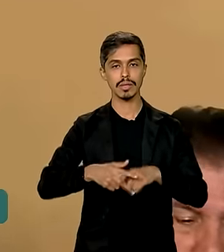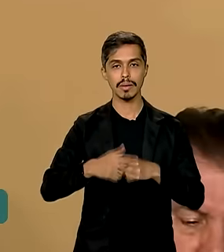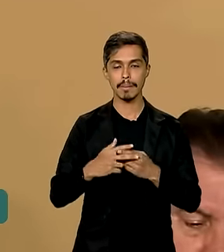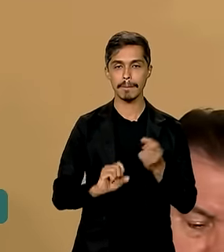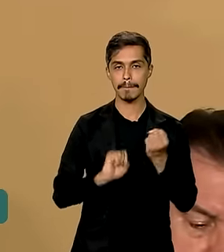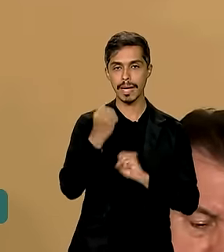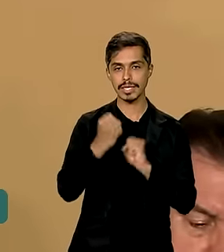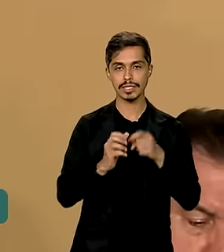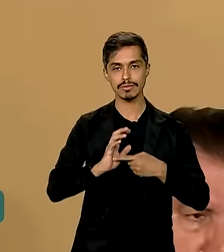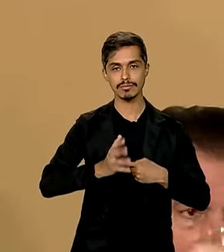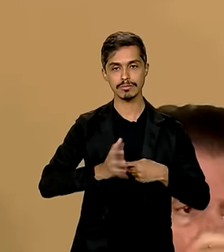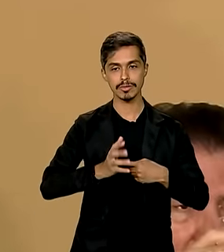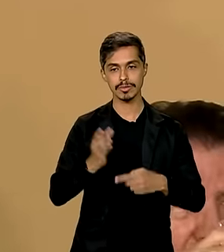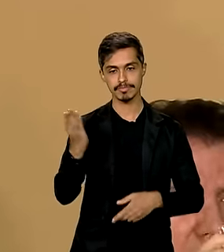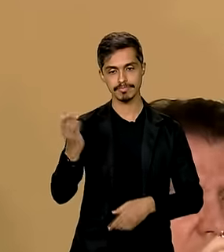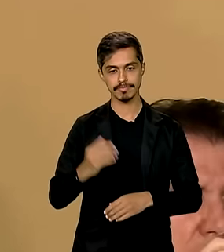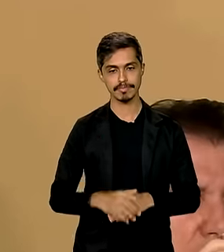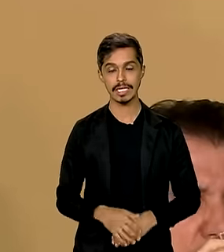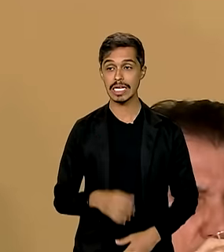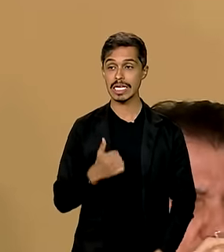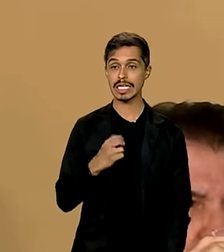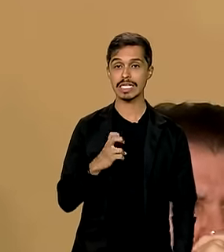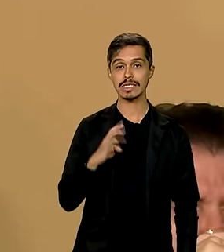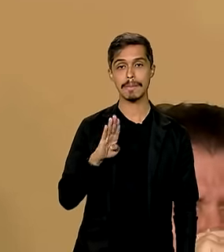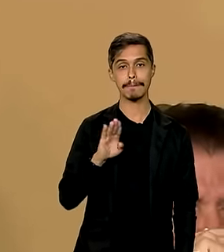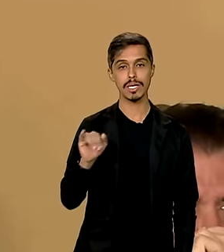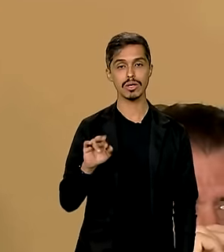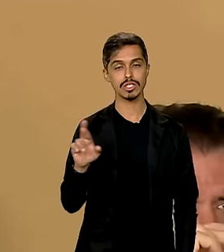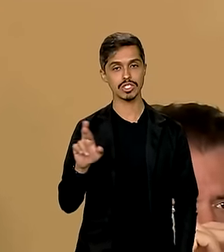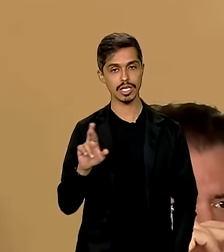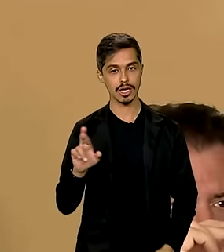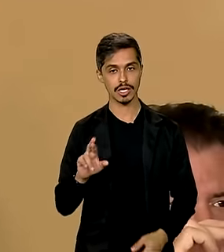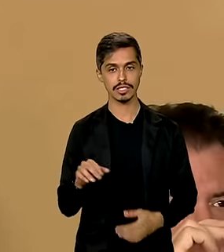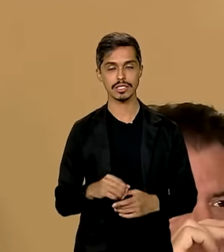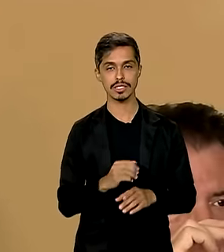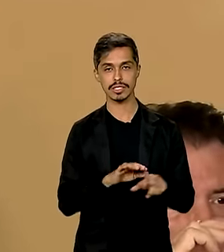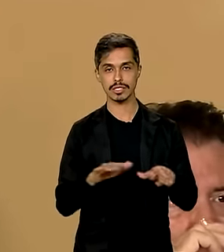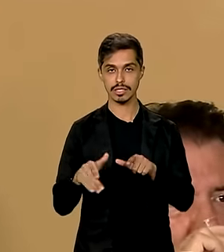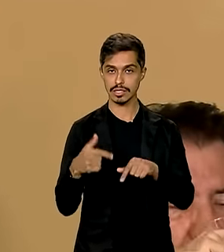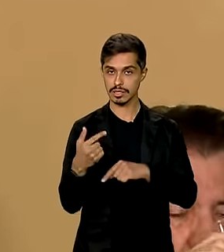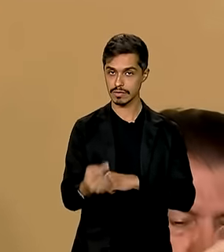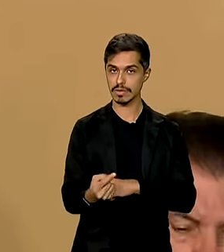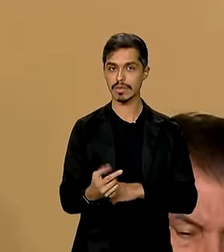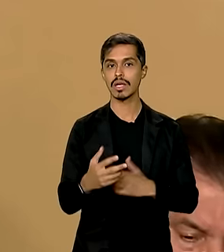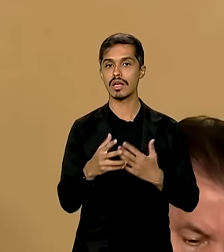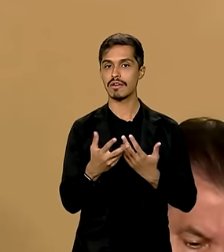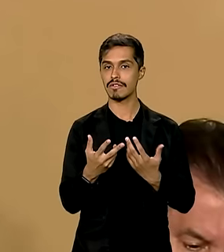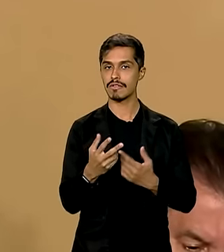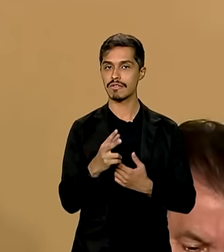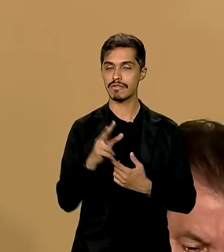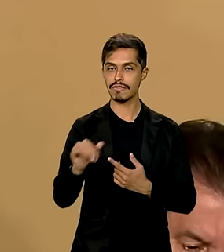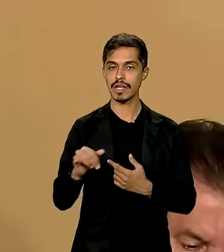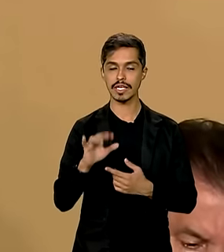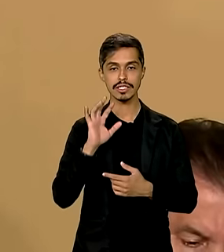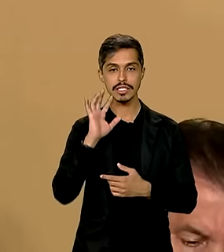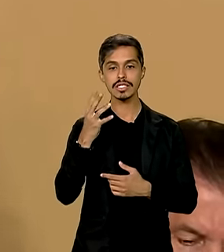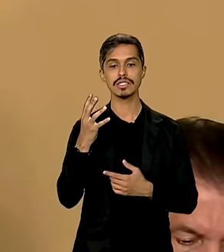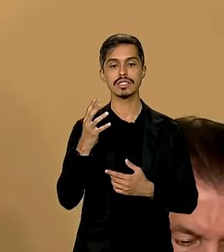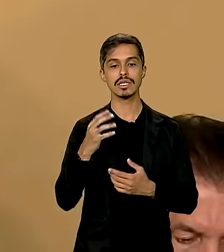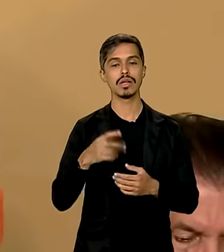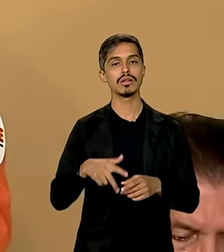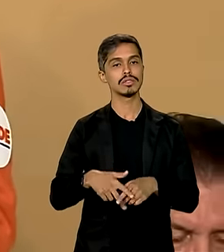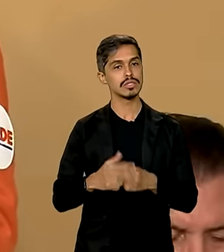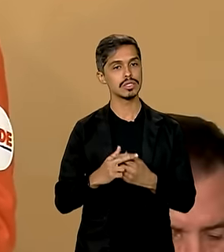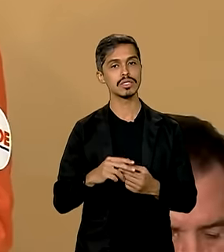bilhões de reais que a partir da semana que vem vão ser decisivos para a